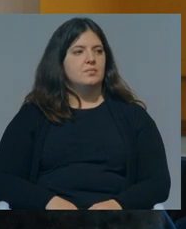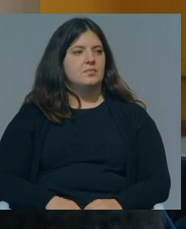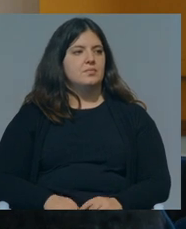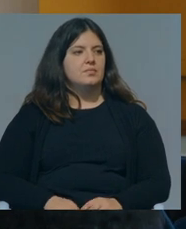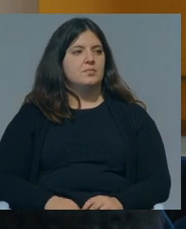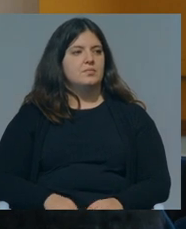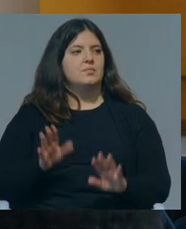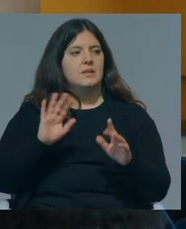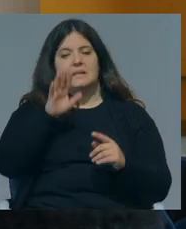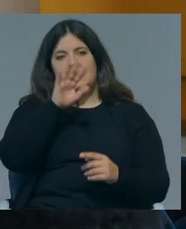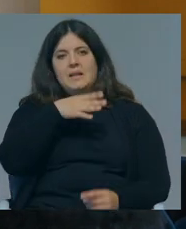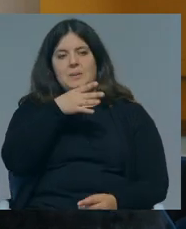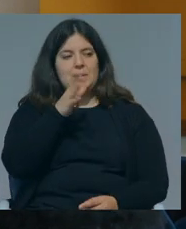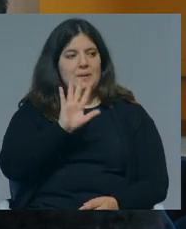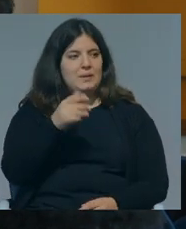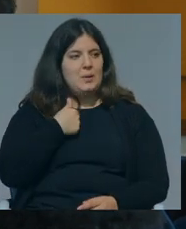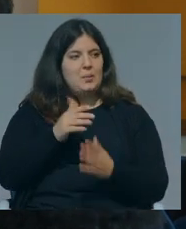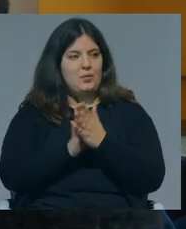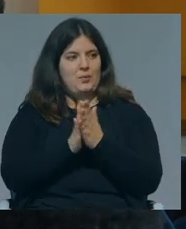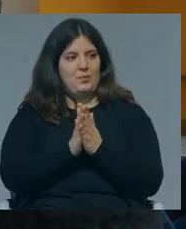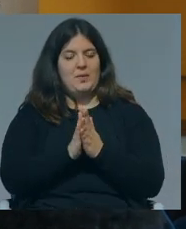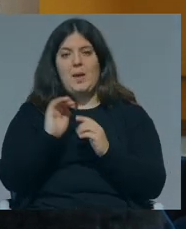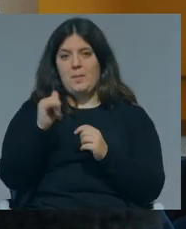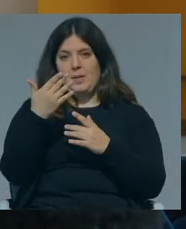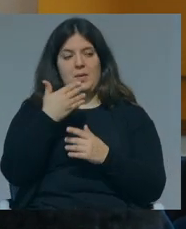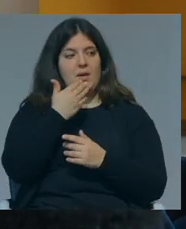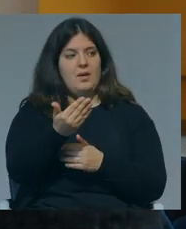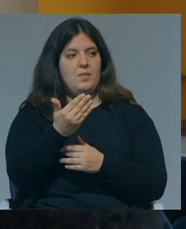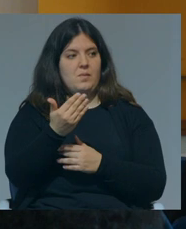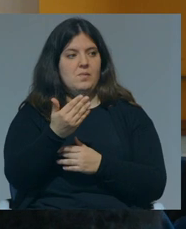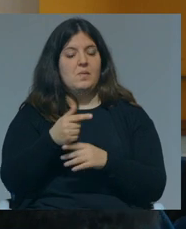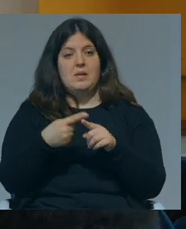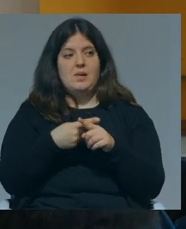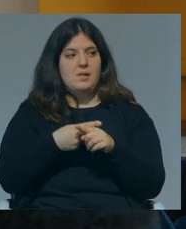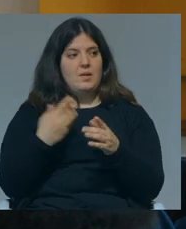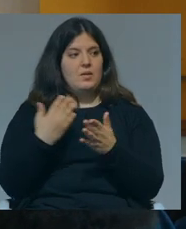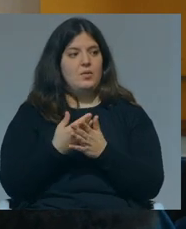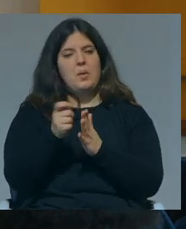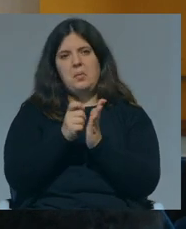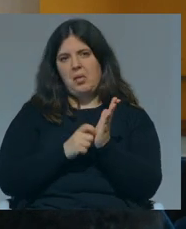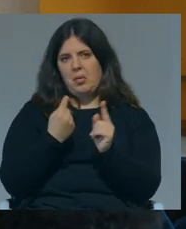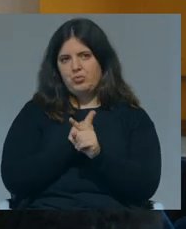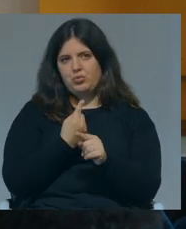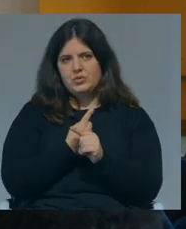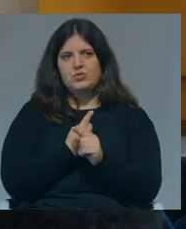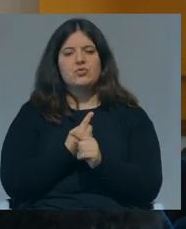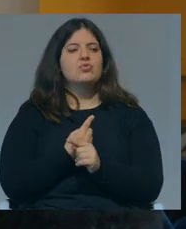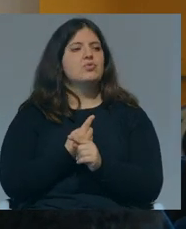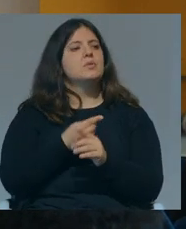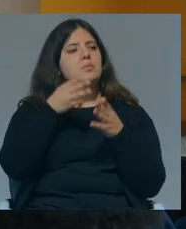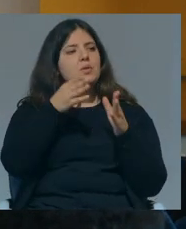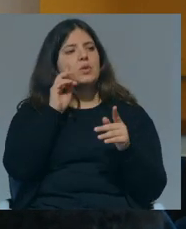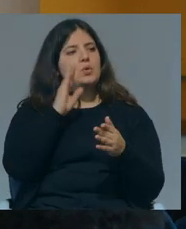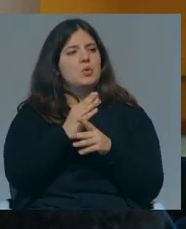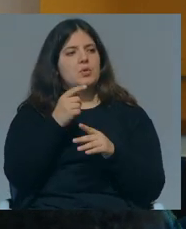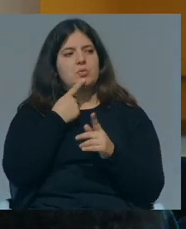Se mais ninguém intervenha. Agradecer. O painel está a ser bastante interessante. Eu tenho que mandar algumas notas. Mas focando agora no